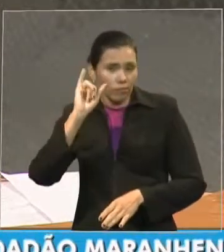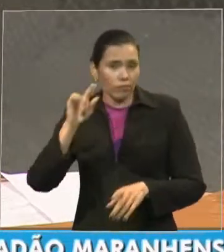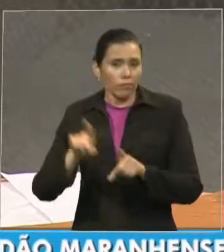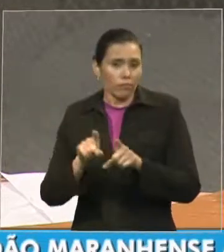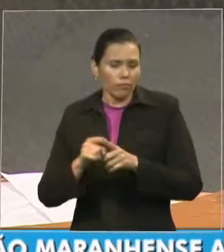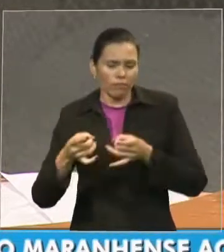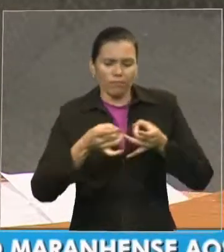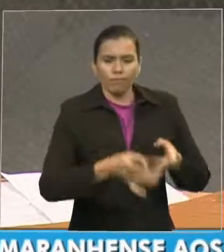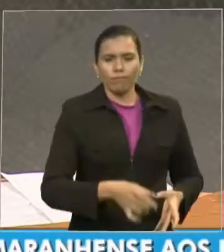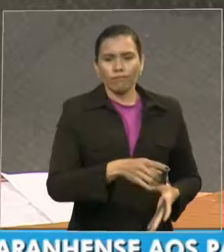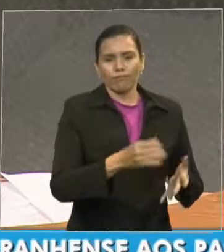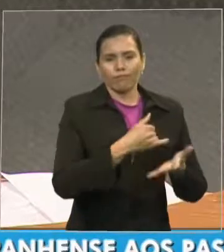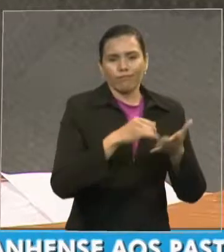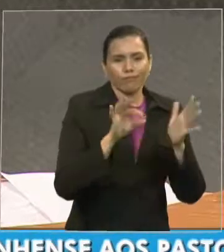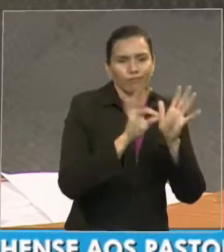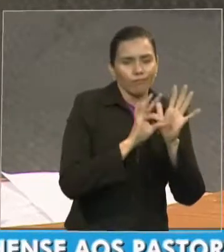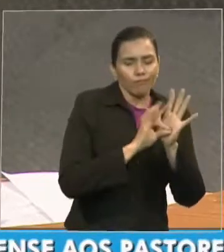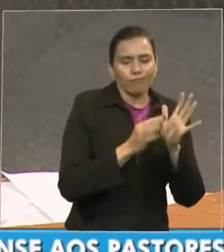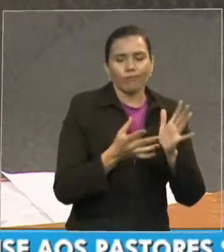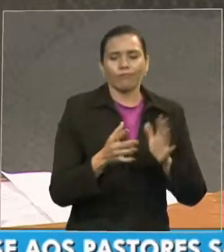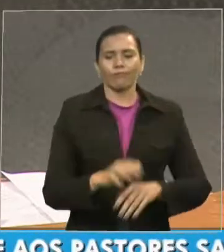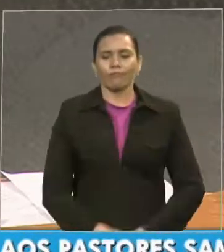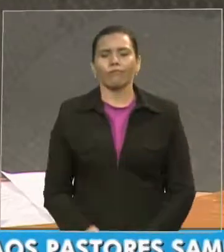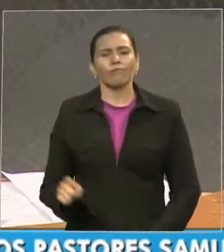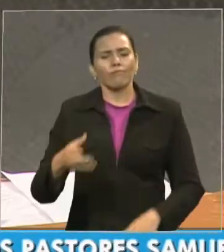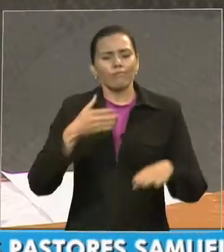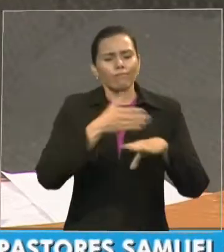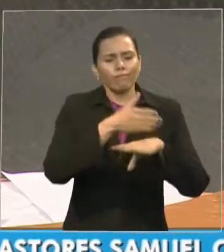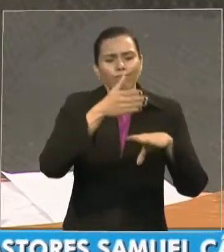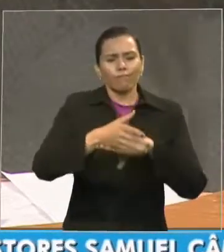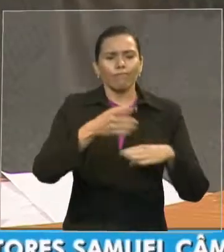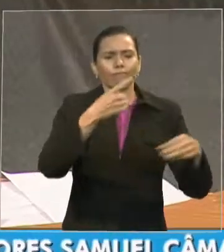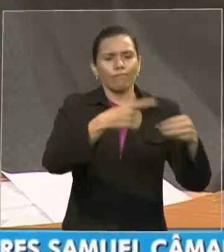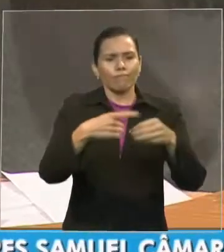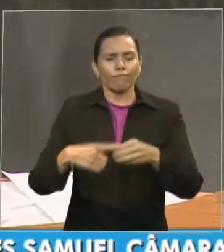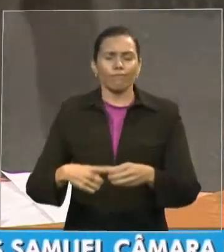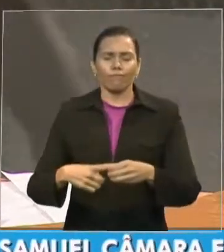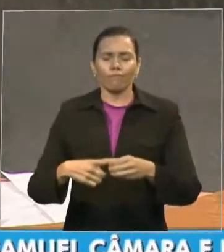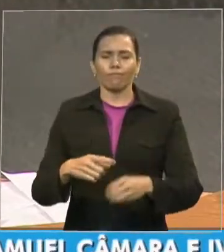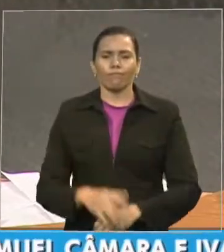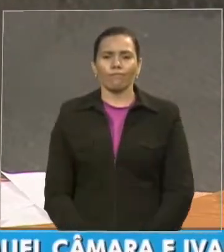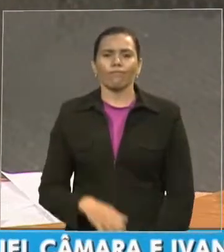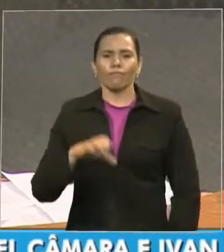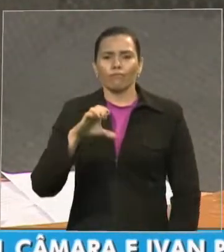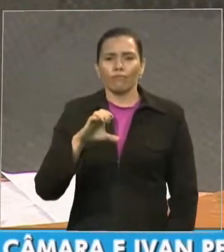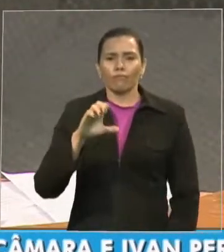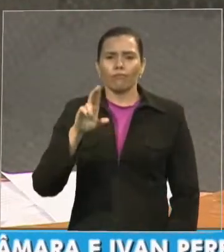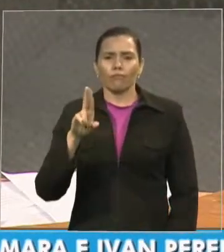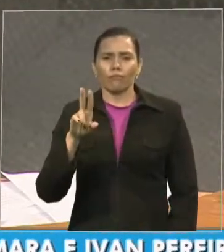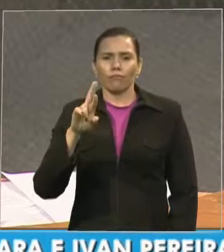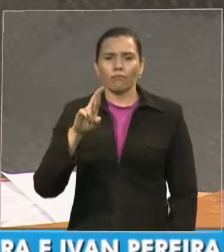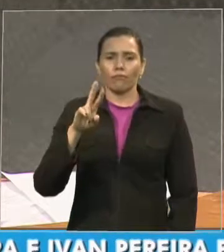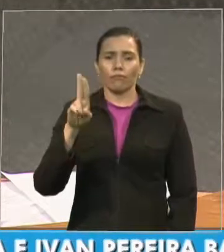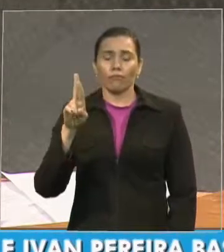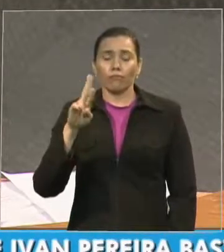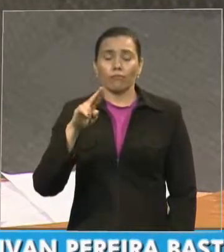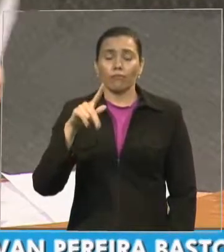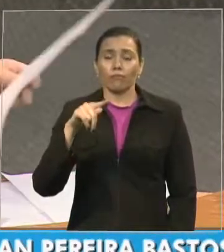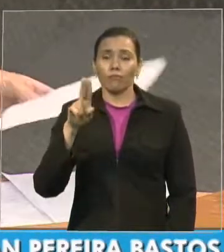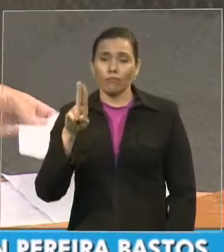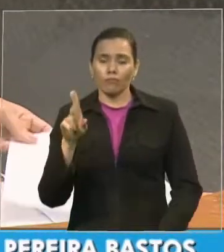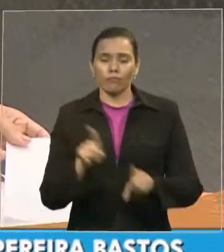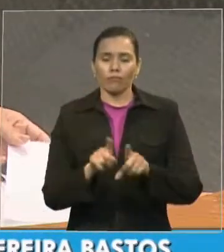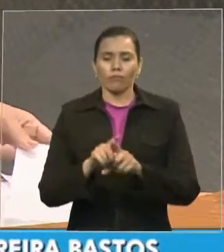desenvolvidas também em vários municípios. Presidente Vargas, Cururupu, Turilândia,